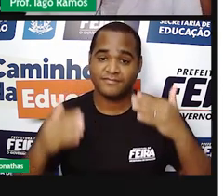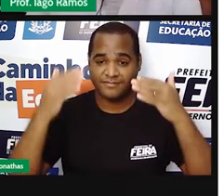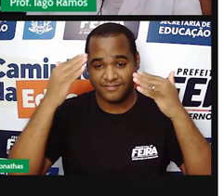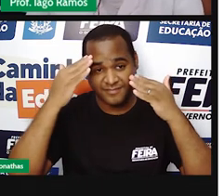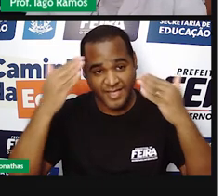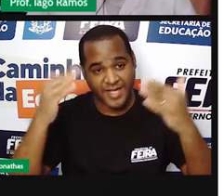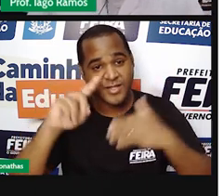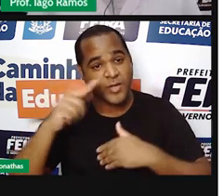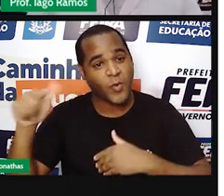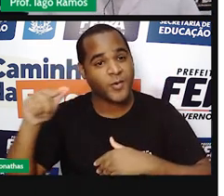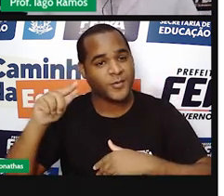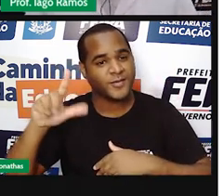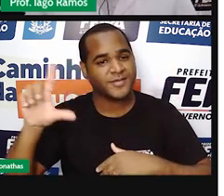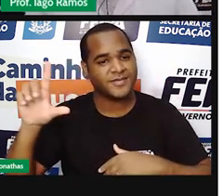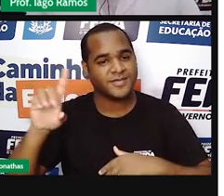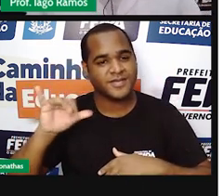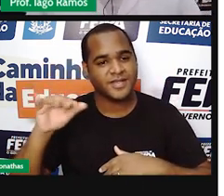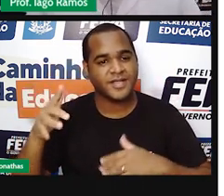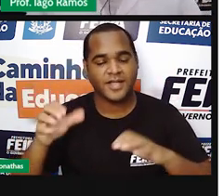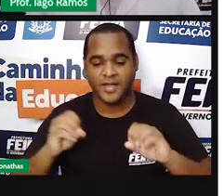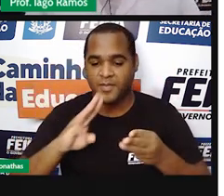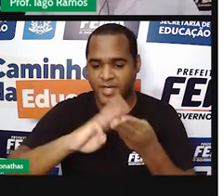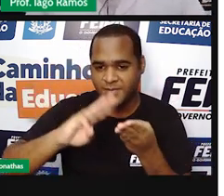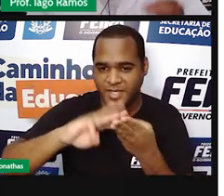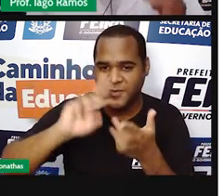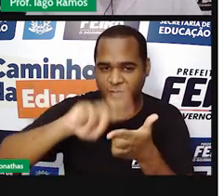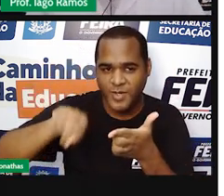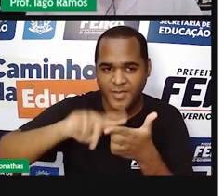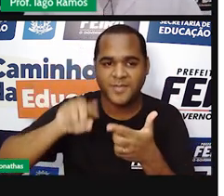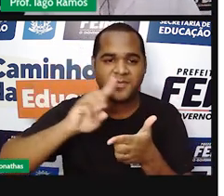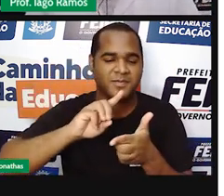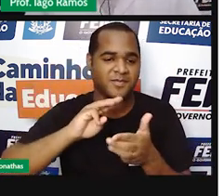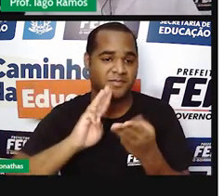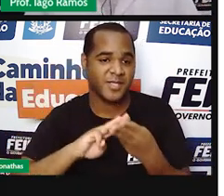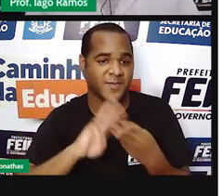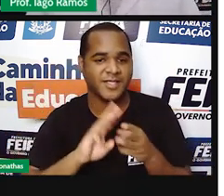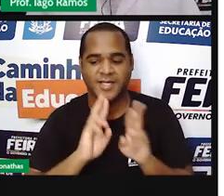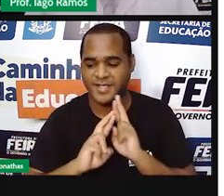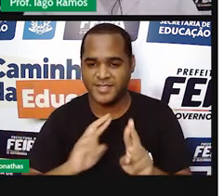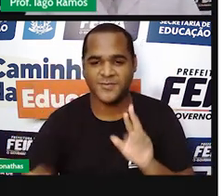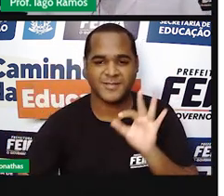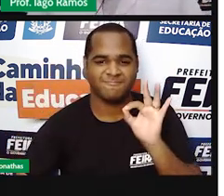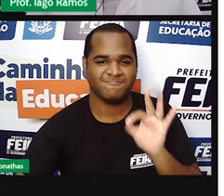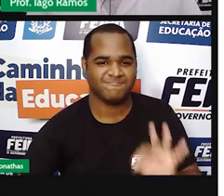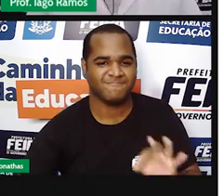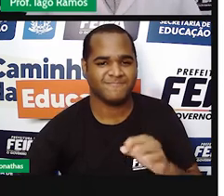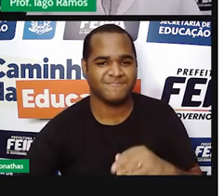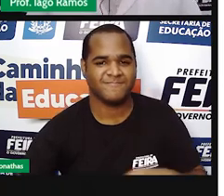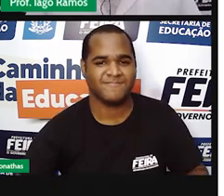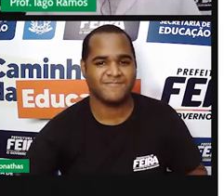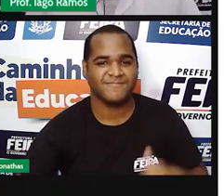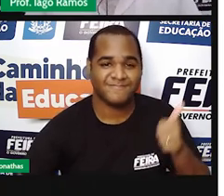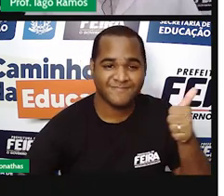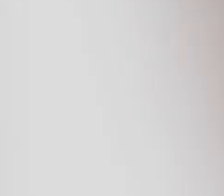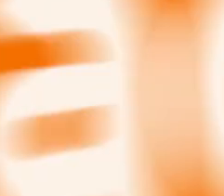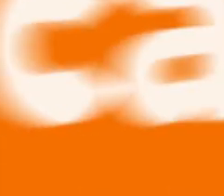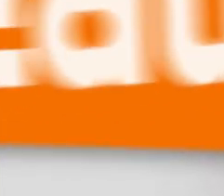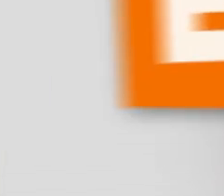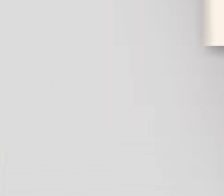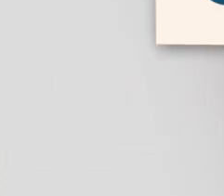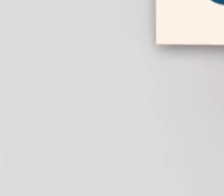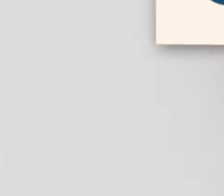a próxima. E não esquece que matemática não é problema, matemática é solução. Valeu!